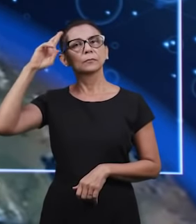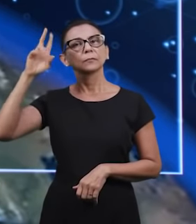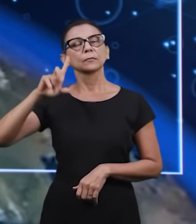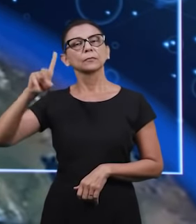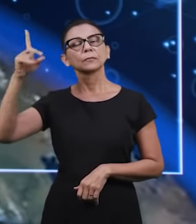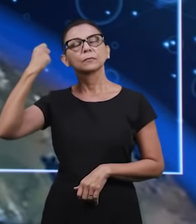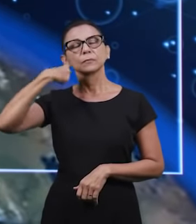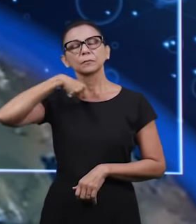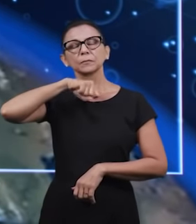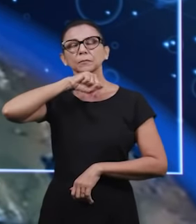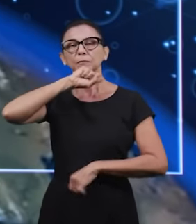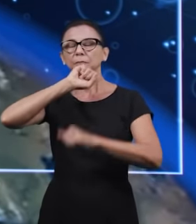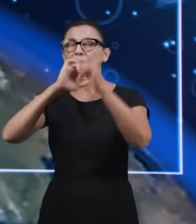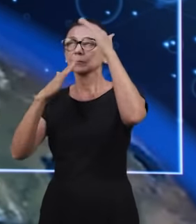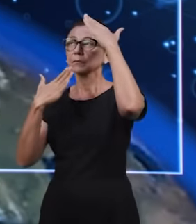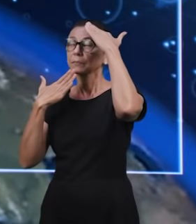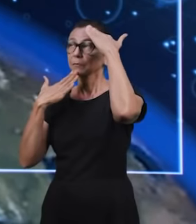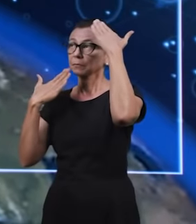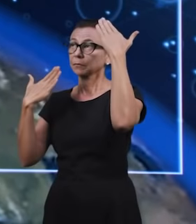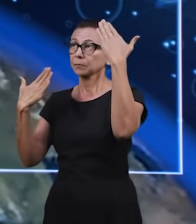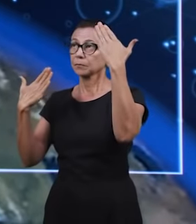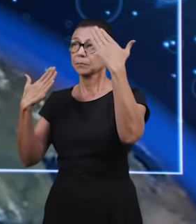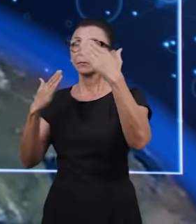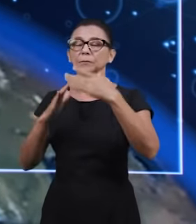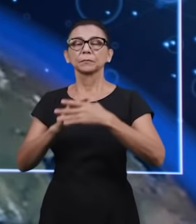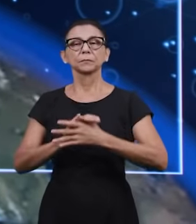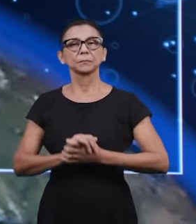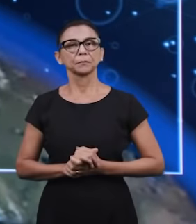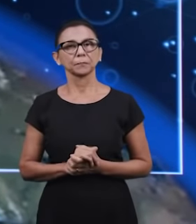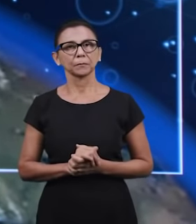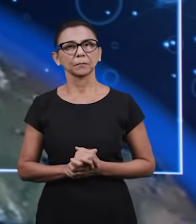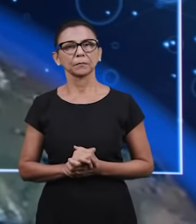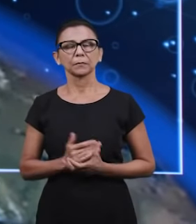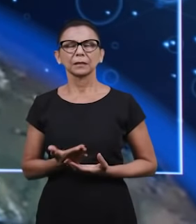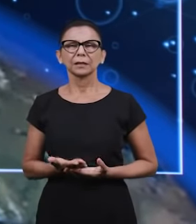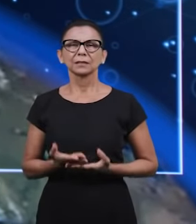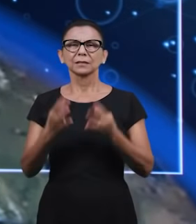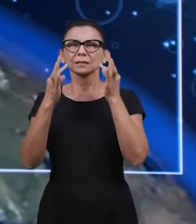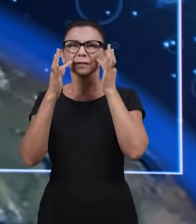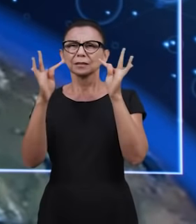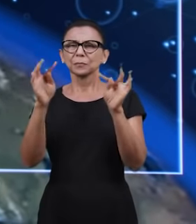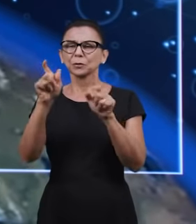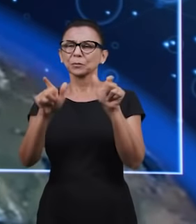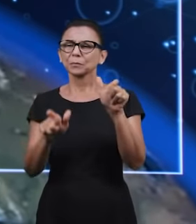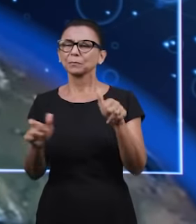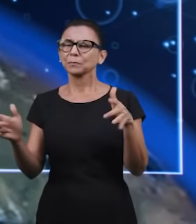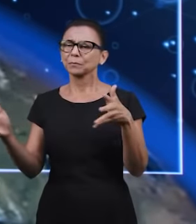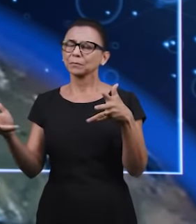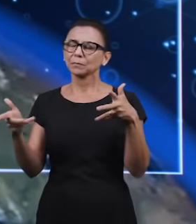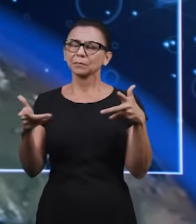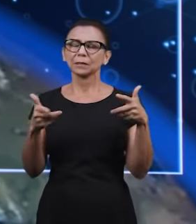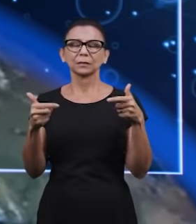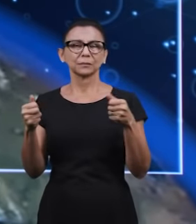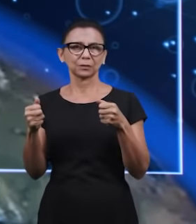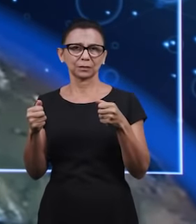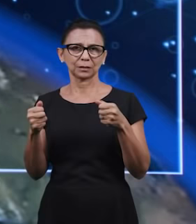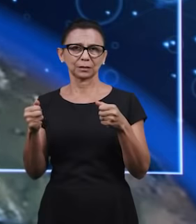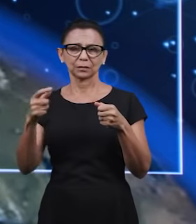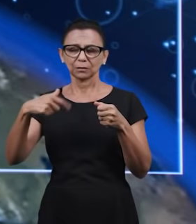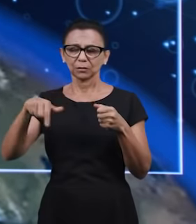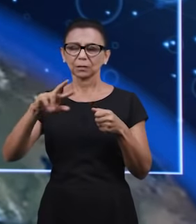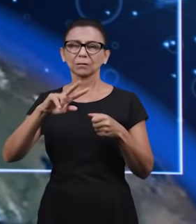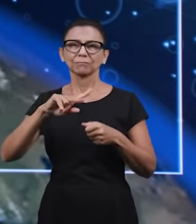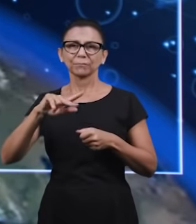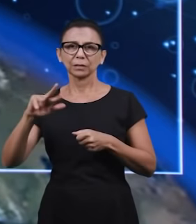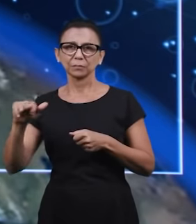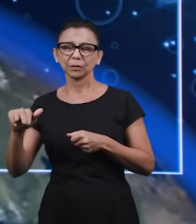Senhor nosso Deus e Pai nós glorificamos a Ti nesta hora Senhor por estes maravilhosos testemunhos que temos recebido dos nossos